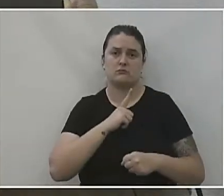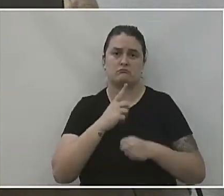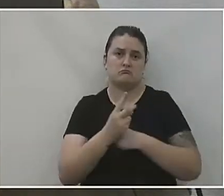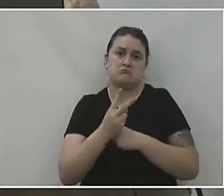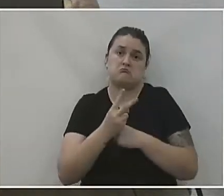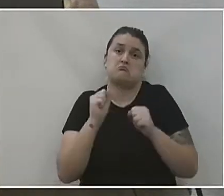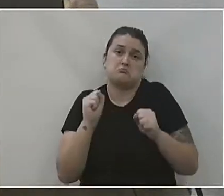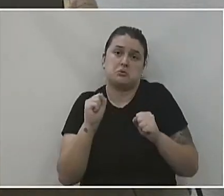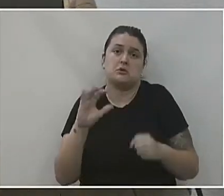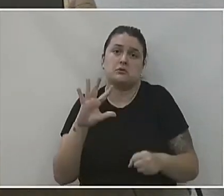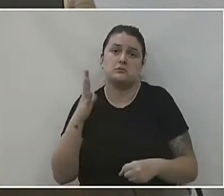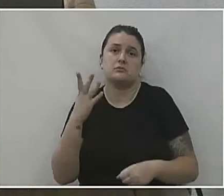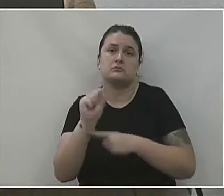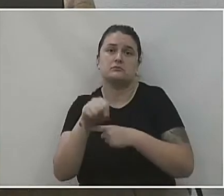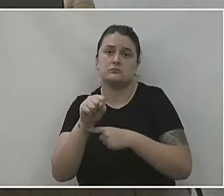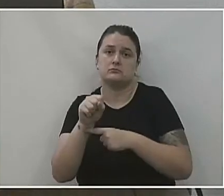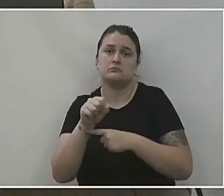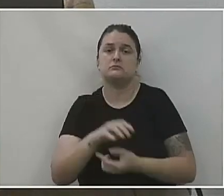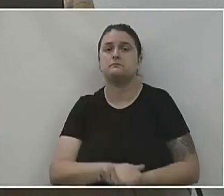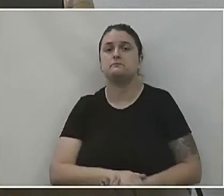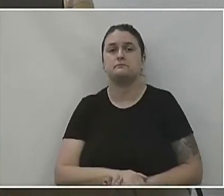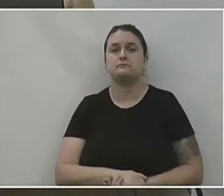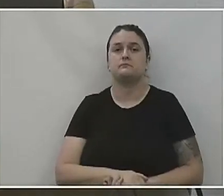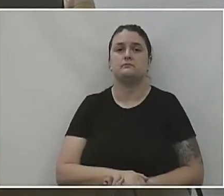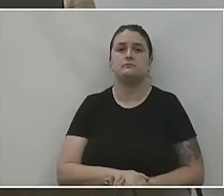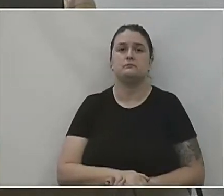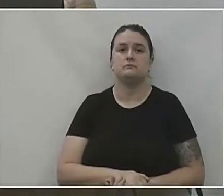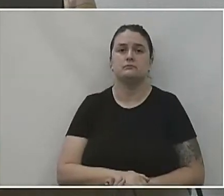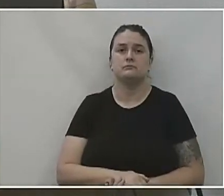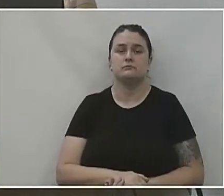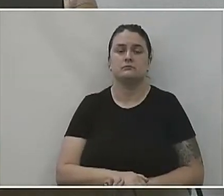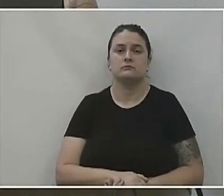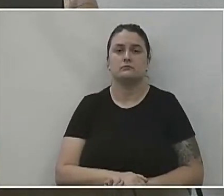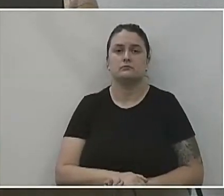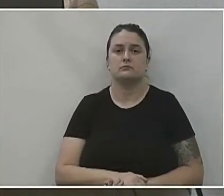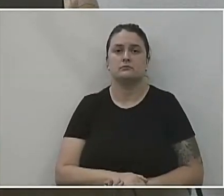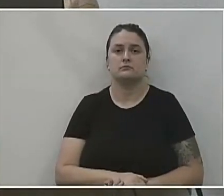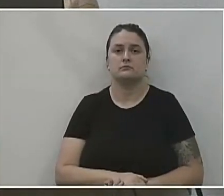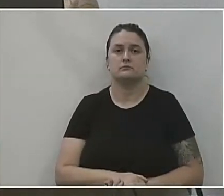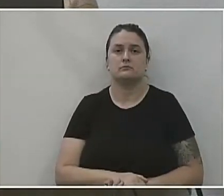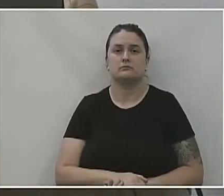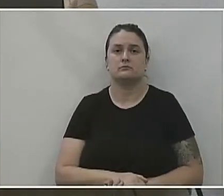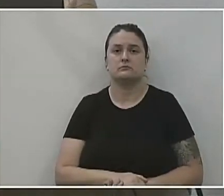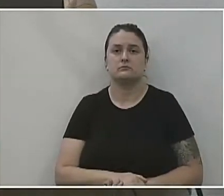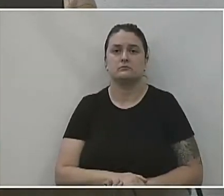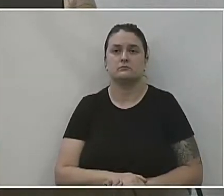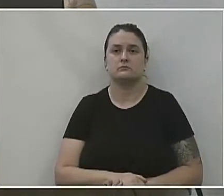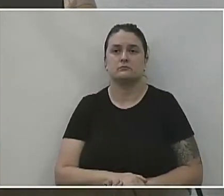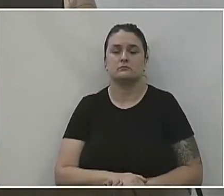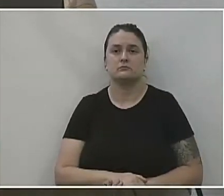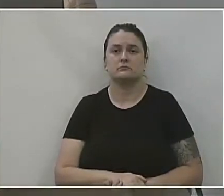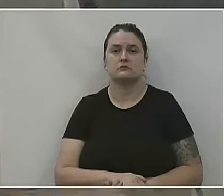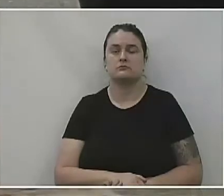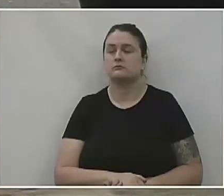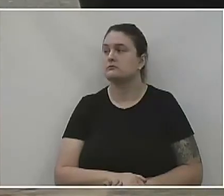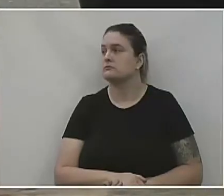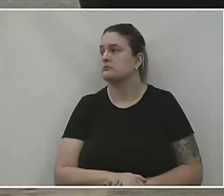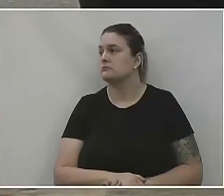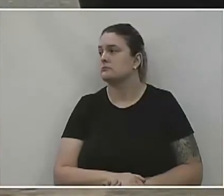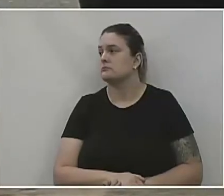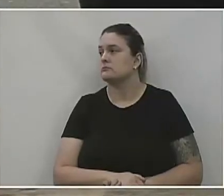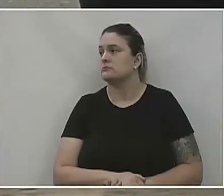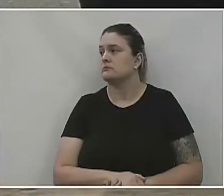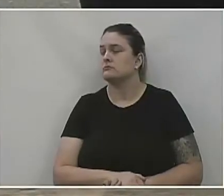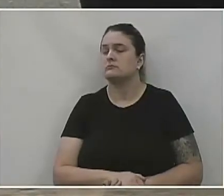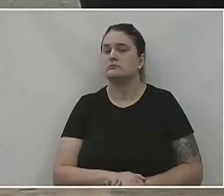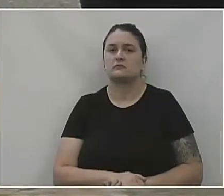Então, pode acontecer, sim, de dar um IgM positivo, falso. Certo. Tá, agora, quanto